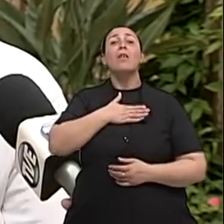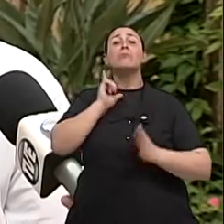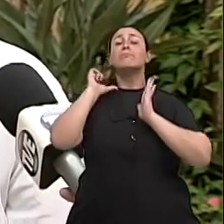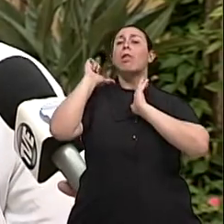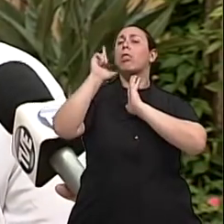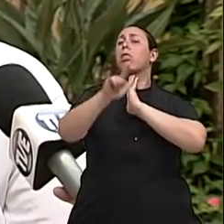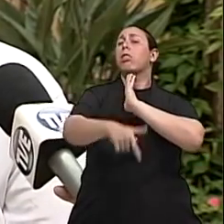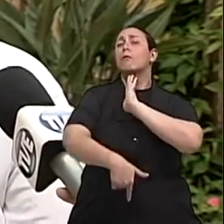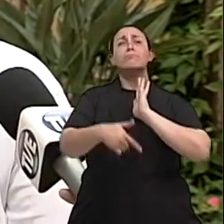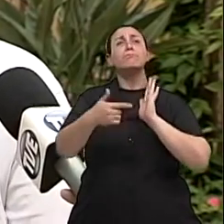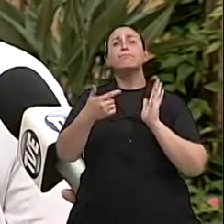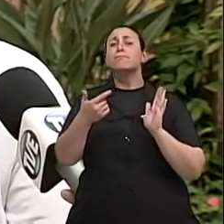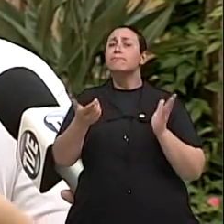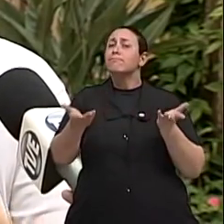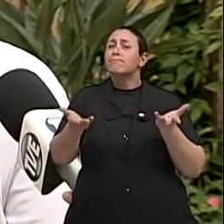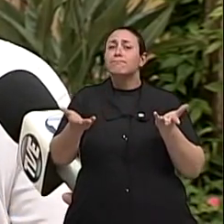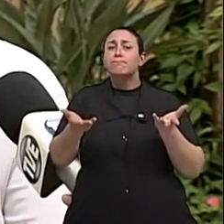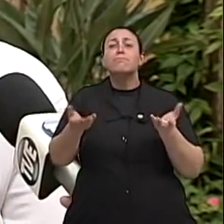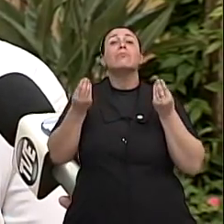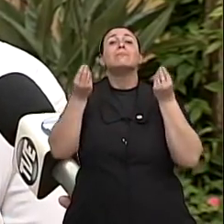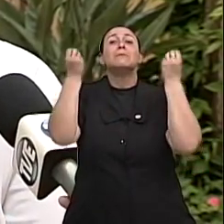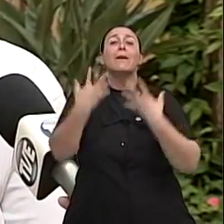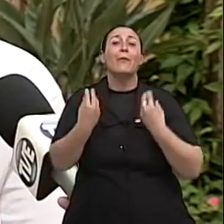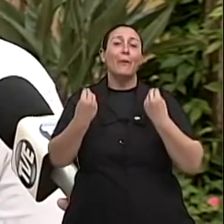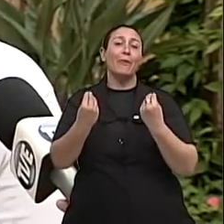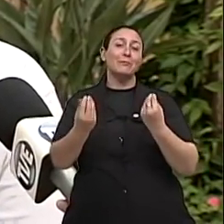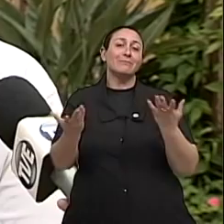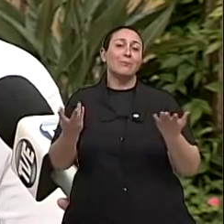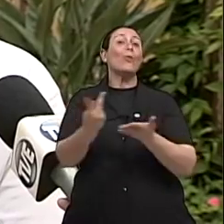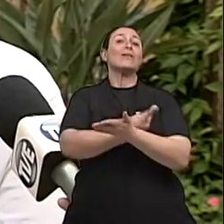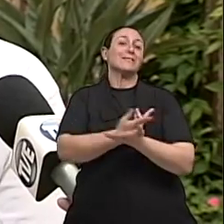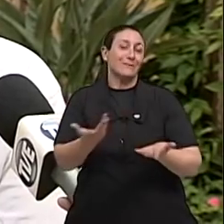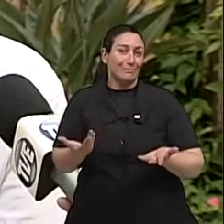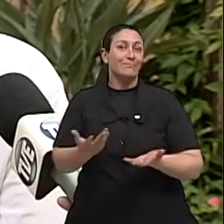avançado, a gente explica como, também, né.